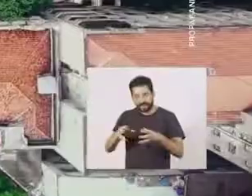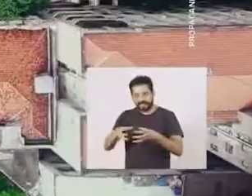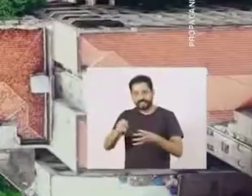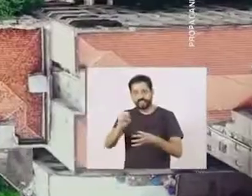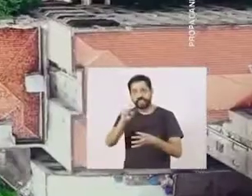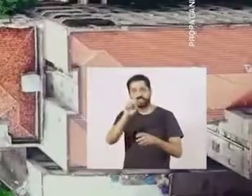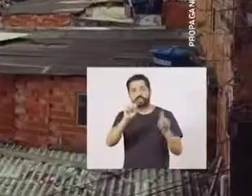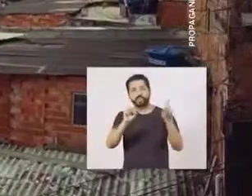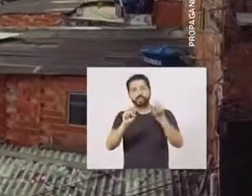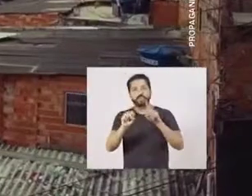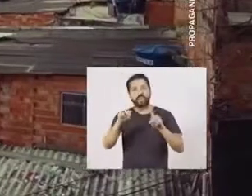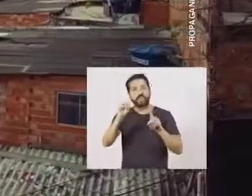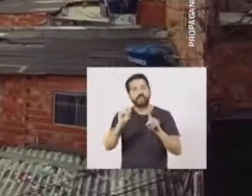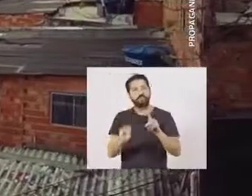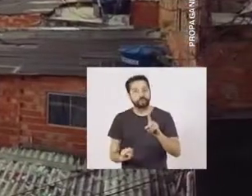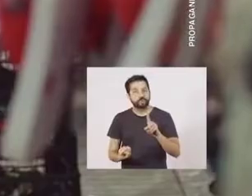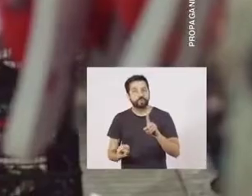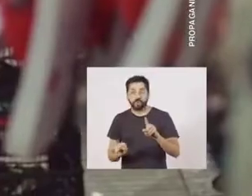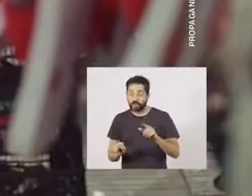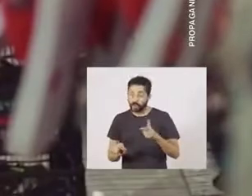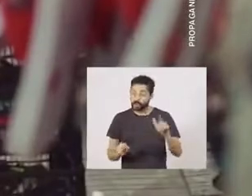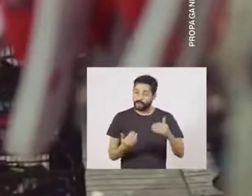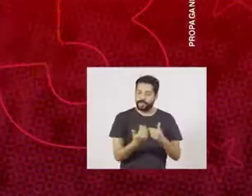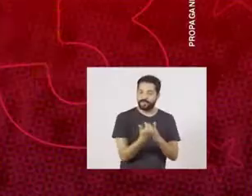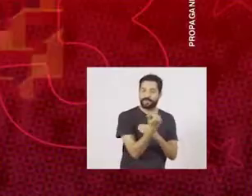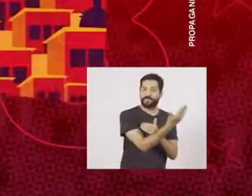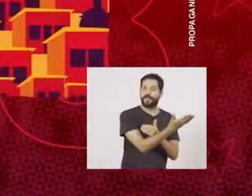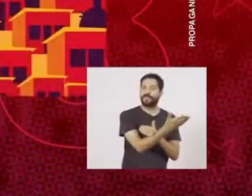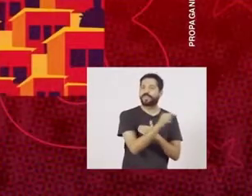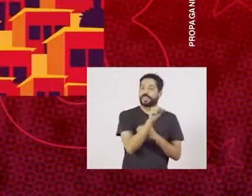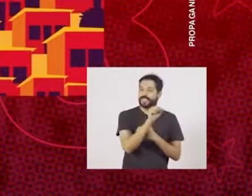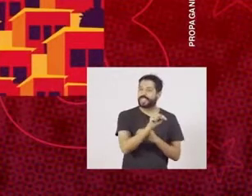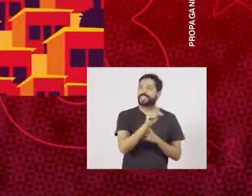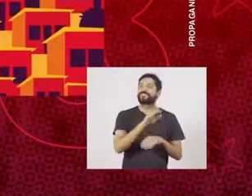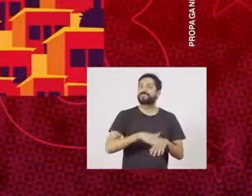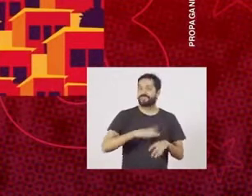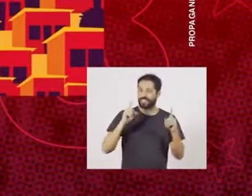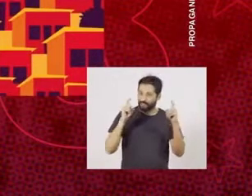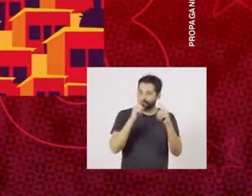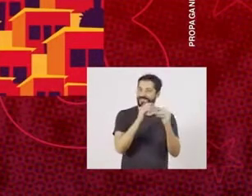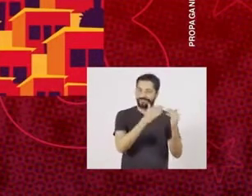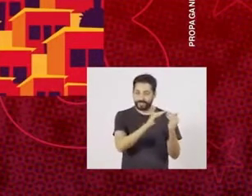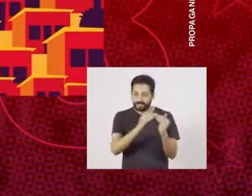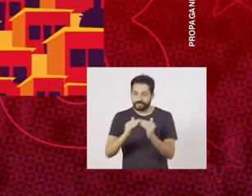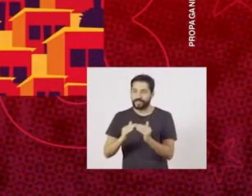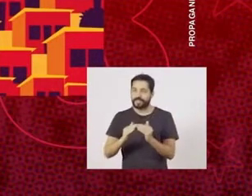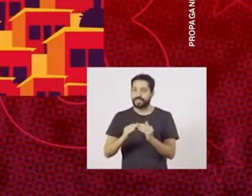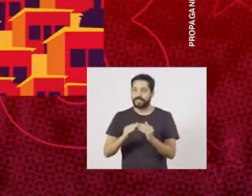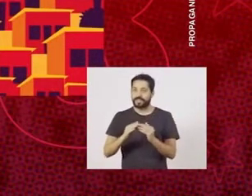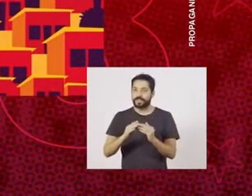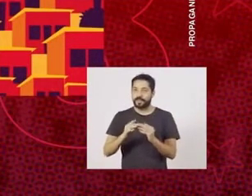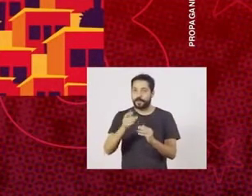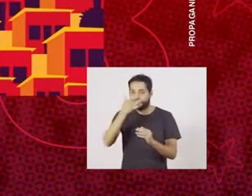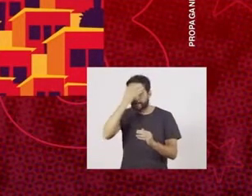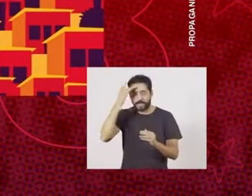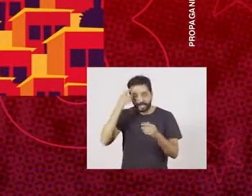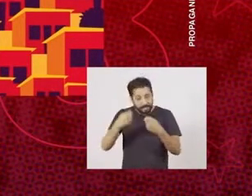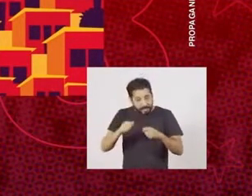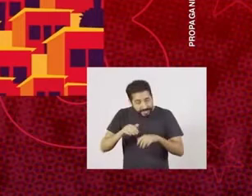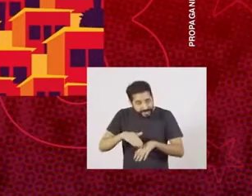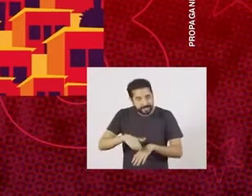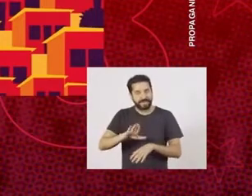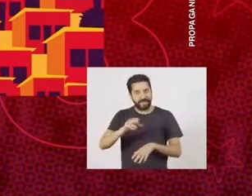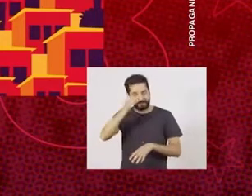na Zona Sul e outra para quem está fora. Tudo está mais difícil nas periferias, onde as pessoas precisam mais da prefeitura.